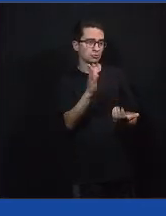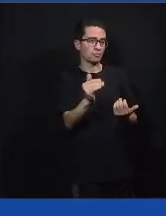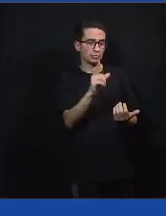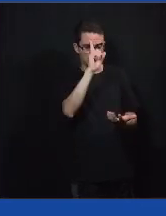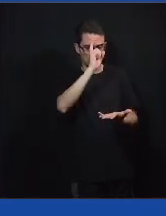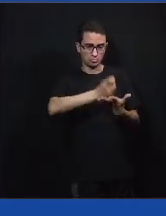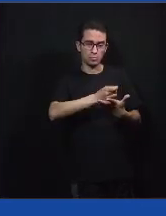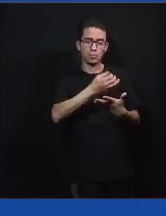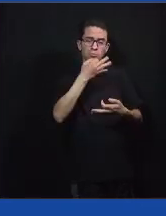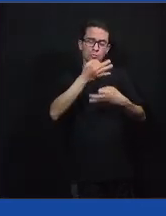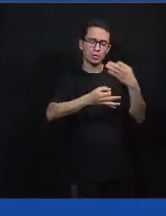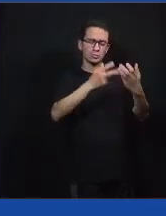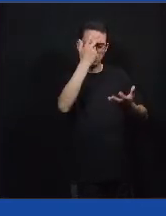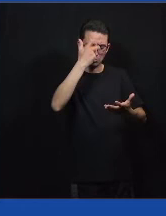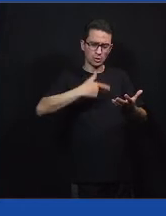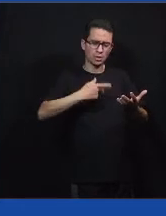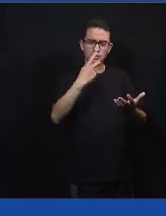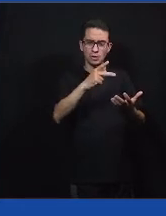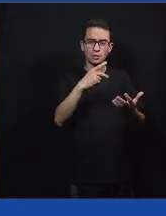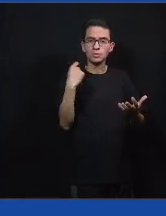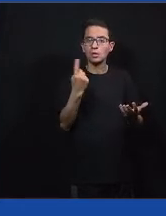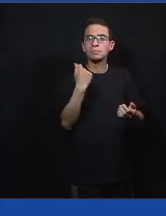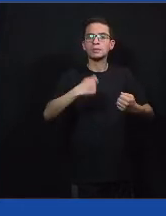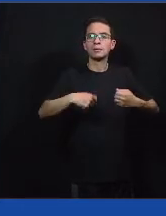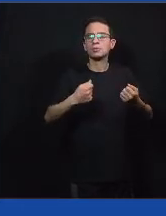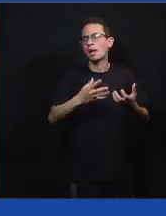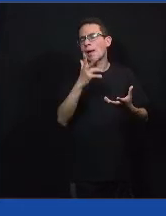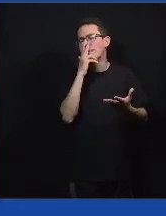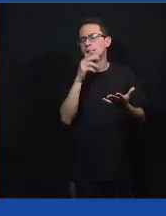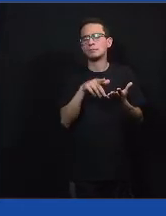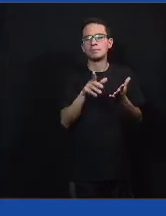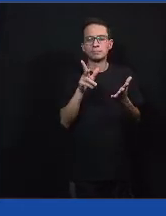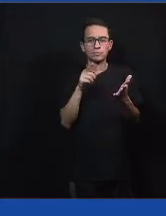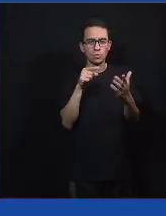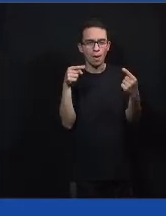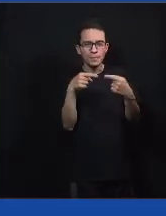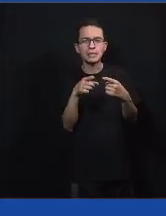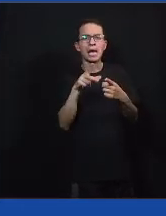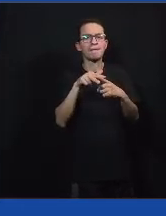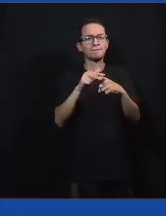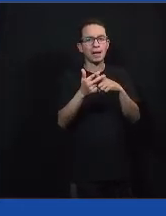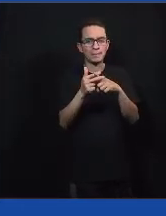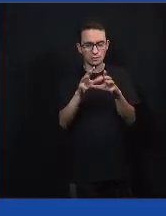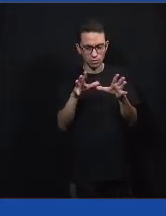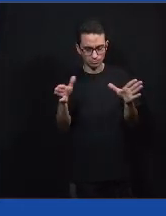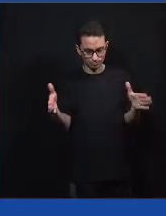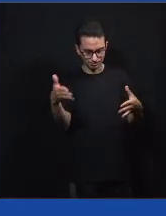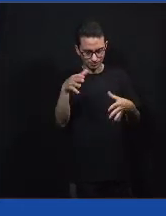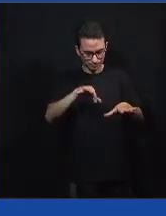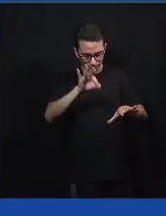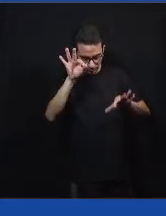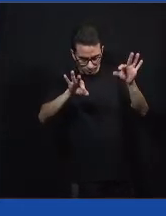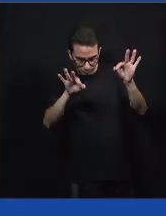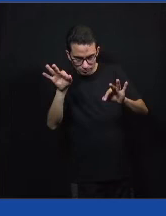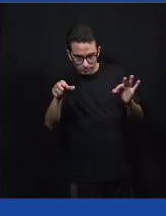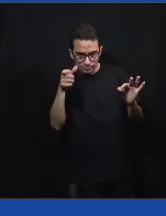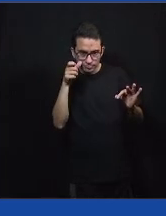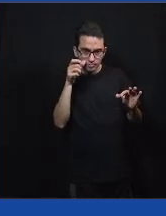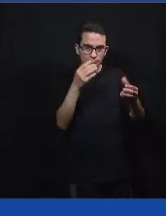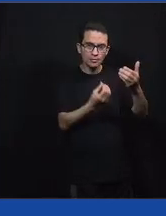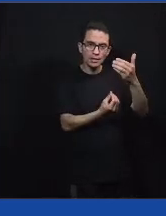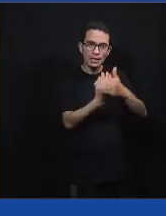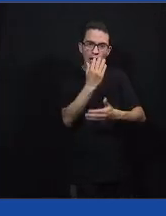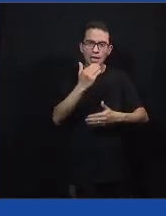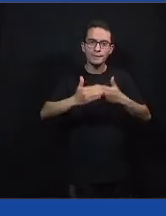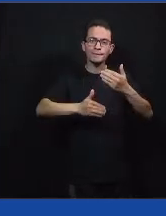um arcabouço, uma caixa de ferramentas que eu vou falar daqui a pouquinho, para que a gente consiga trabalhar isso dentro de um desenho vivo do programa,